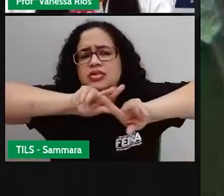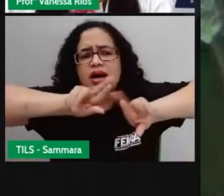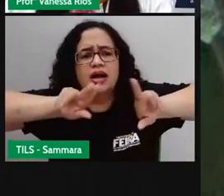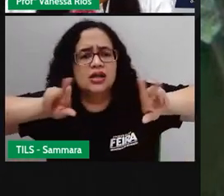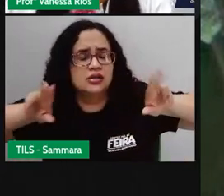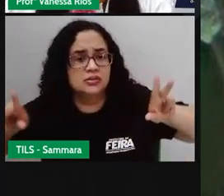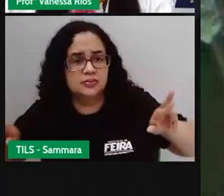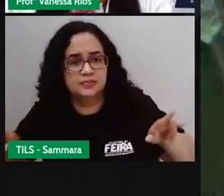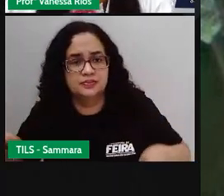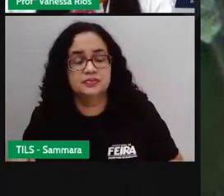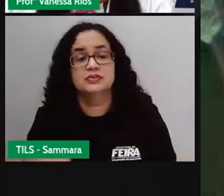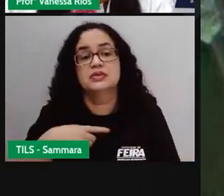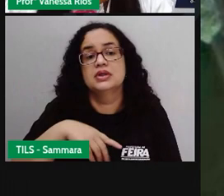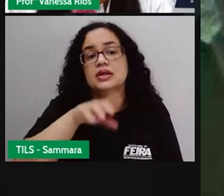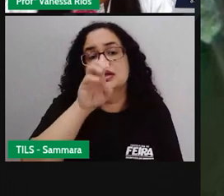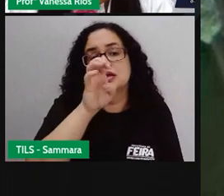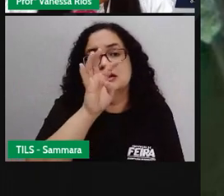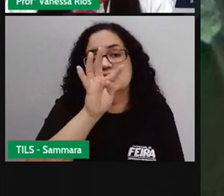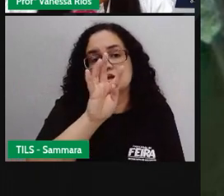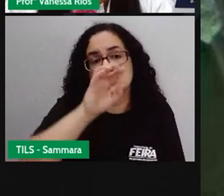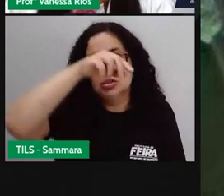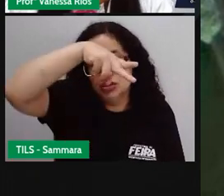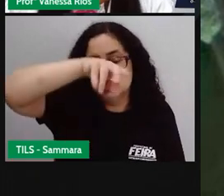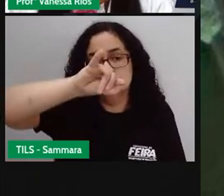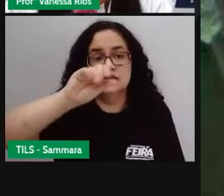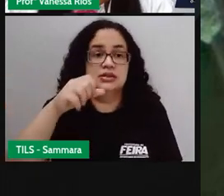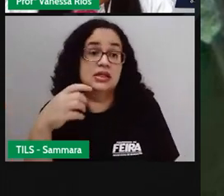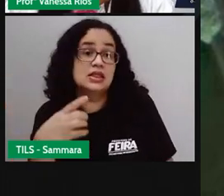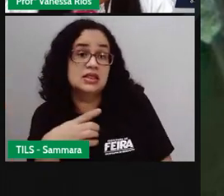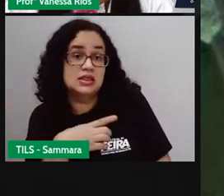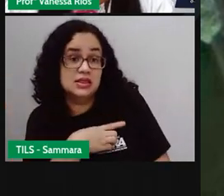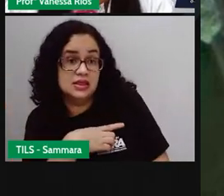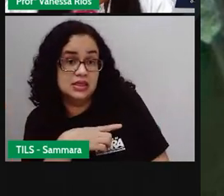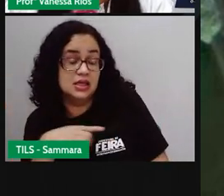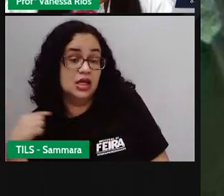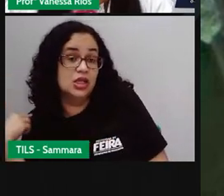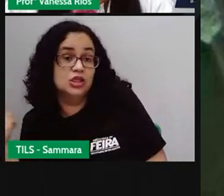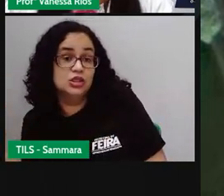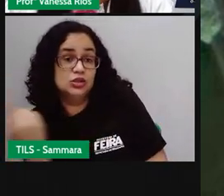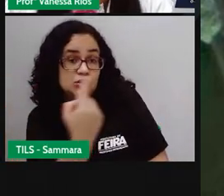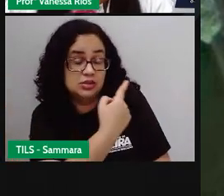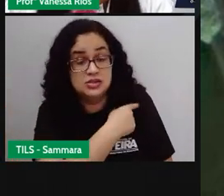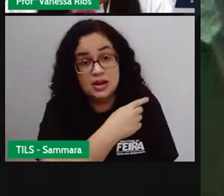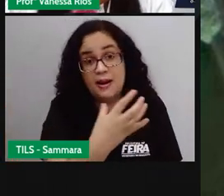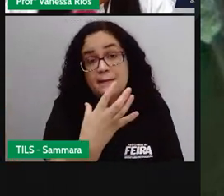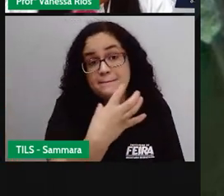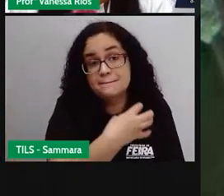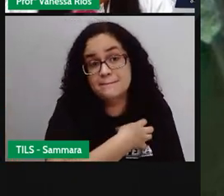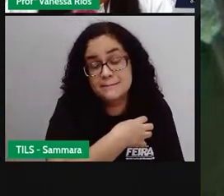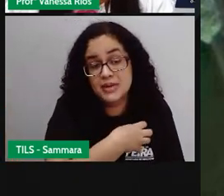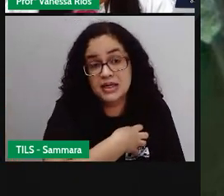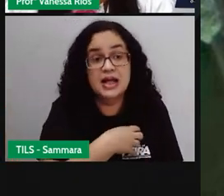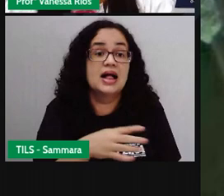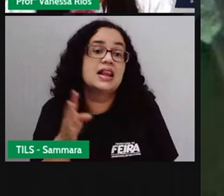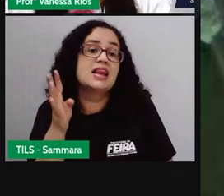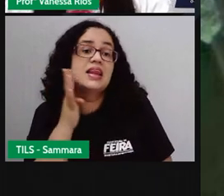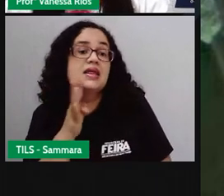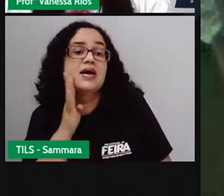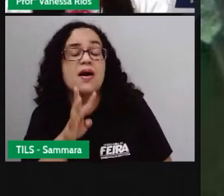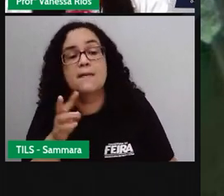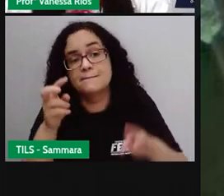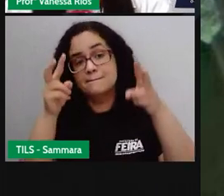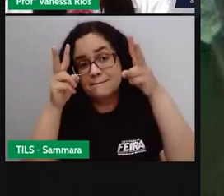de etnias que aparecem aí na nossa querida Bahia. E aí é muito interessante a gente